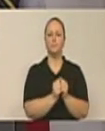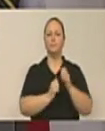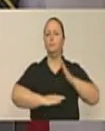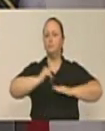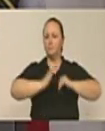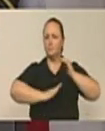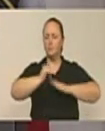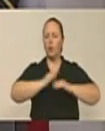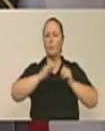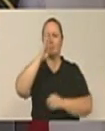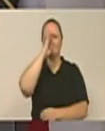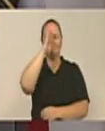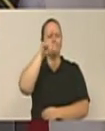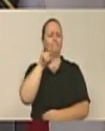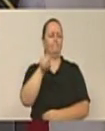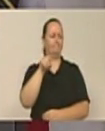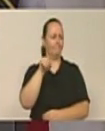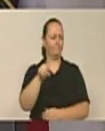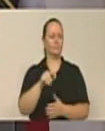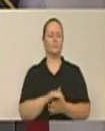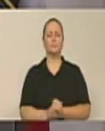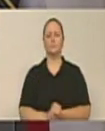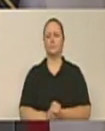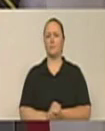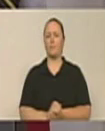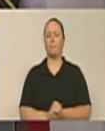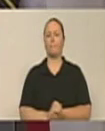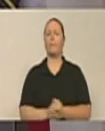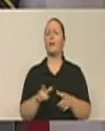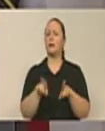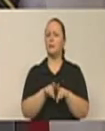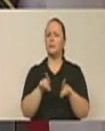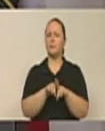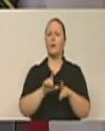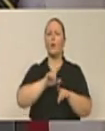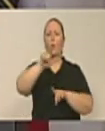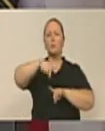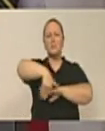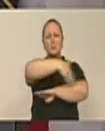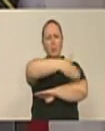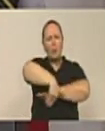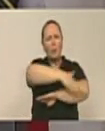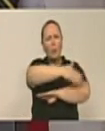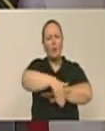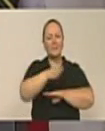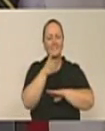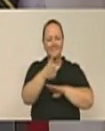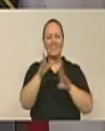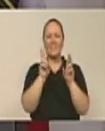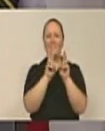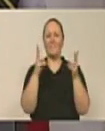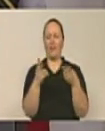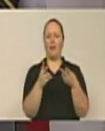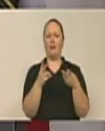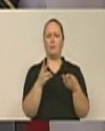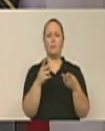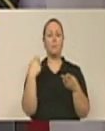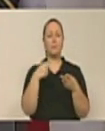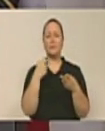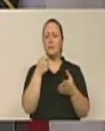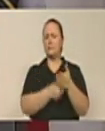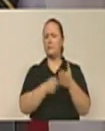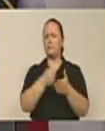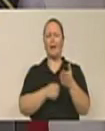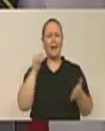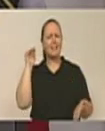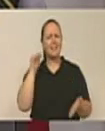desistir. A exemplo da luta feita em prol de Armand Barth, por exemplo, da Iona Hadlich e outras, até que sejamos atendidos. Ou melhor, até